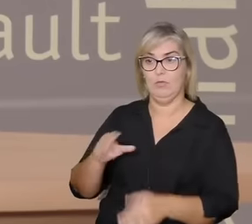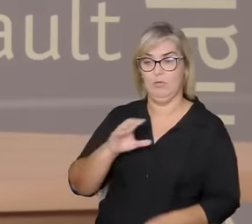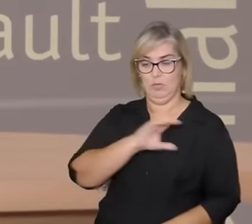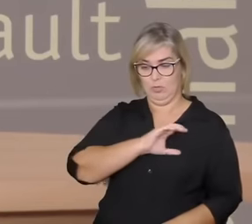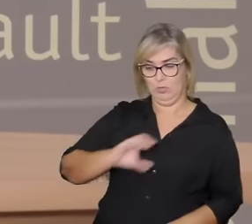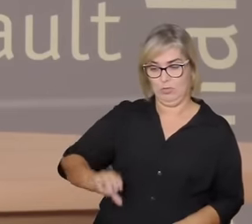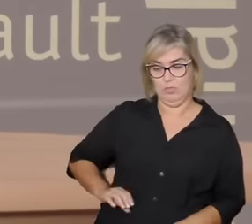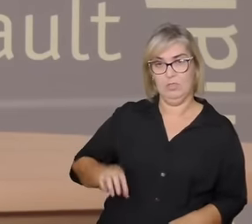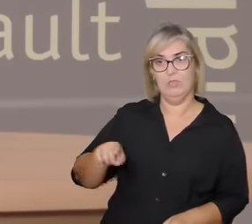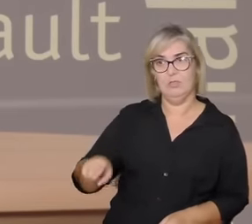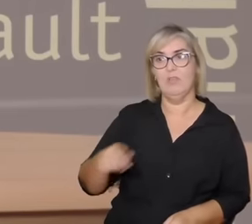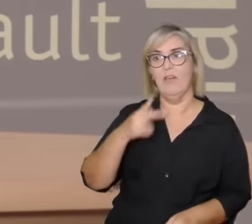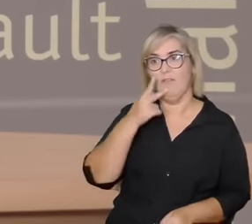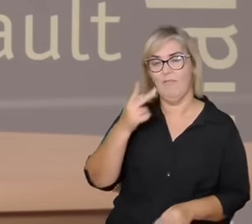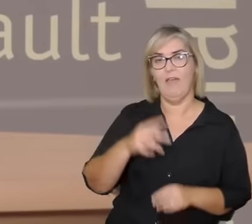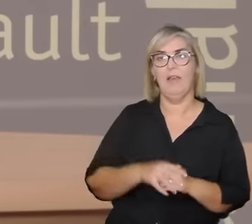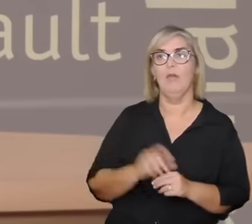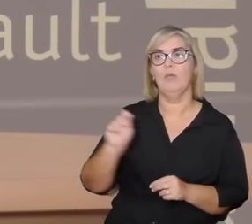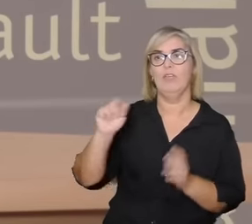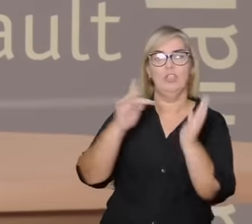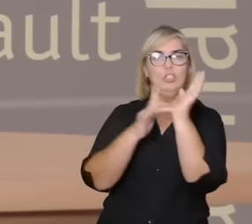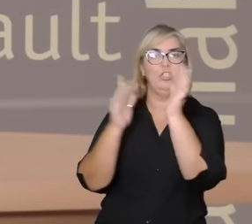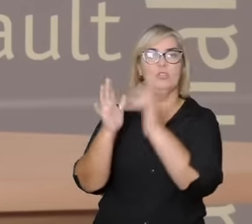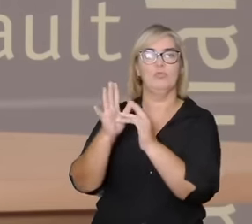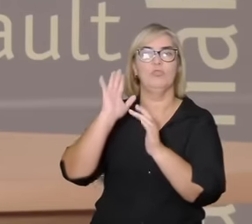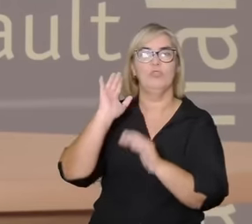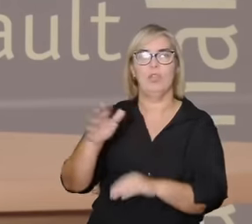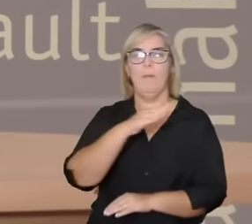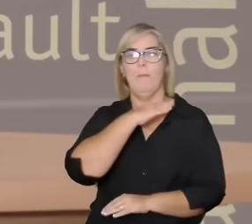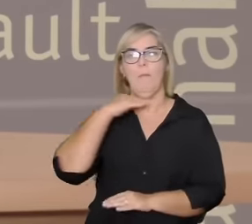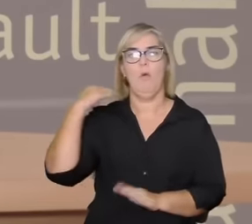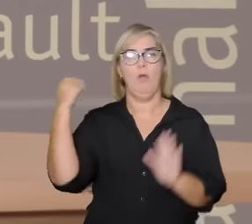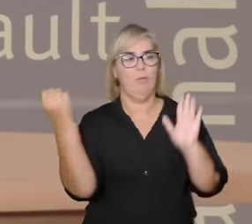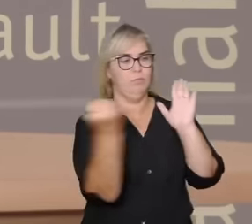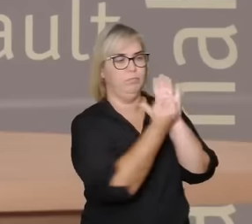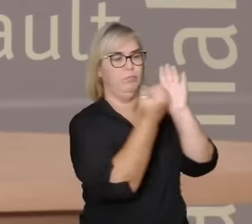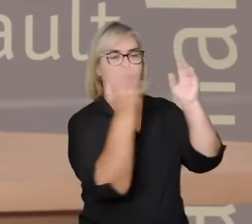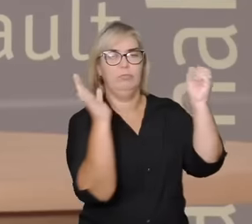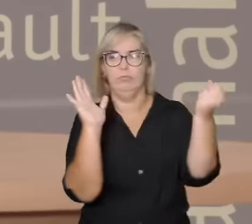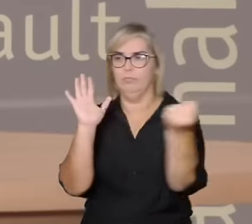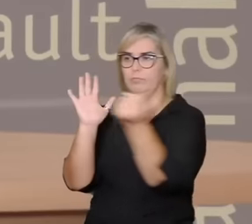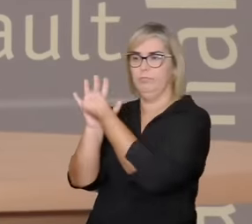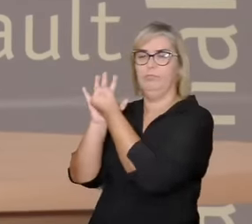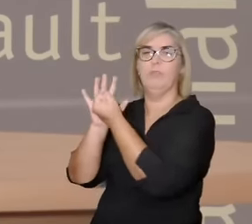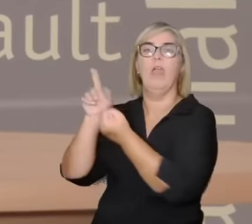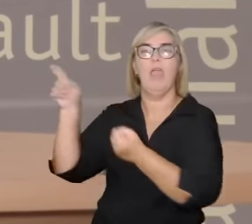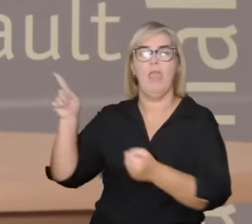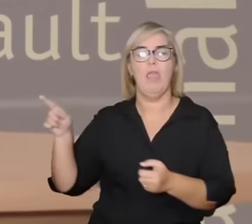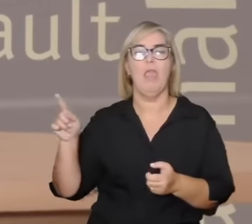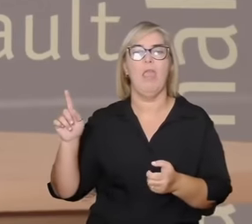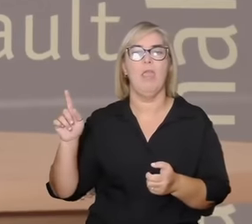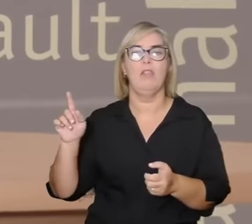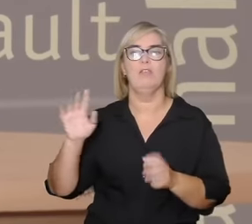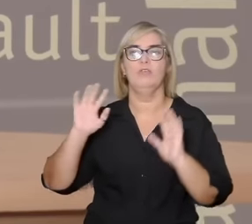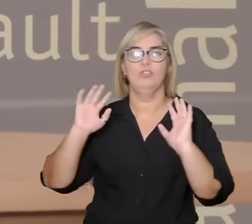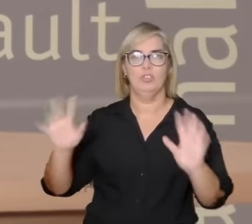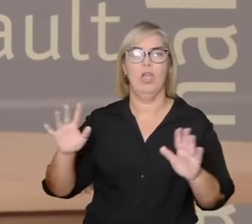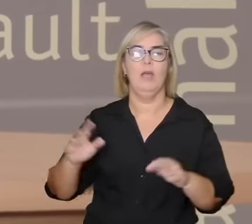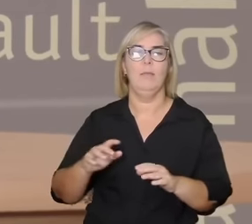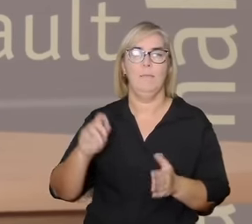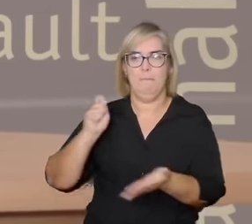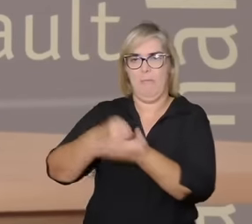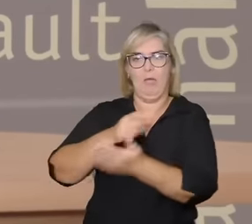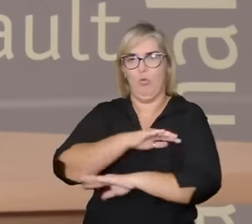pelo próprio Deus encarnado que tem ali uma trindade que é o filho de Deus que vai pagar essa dívida